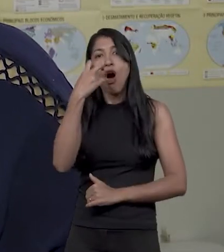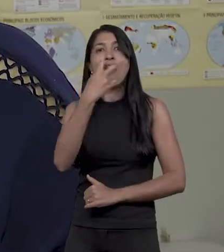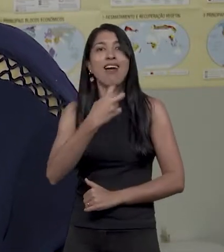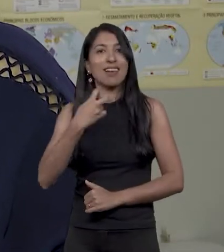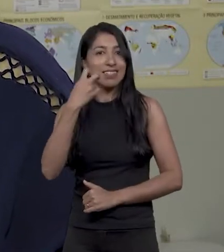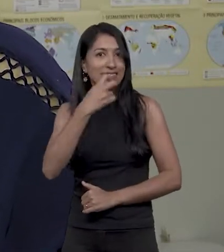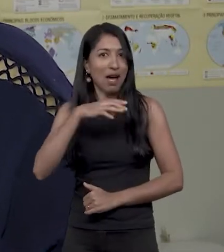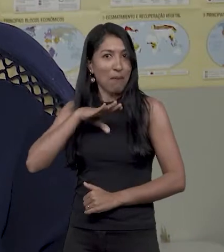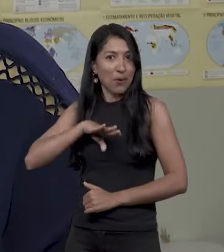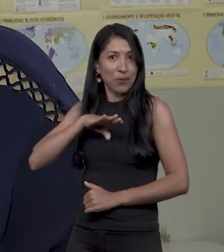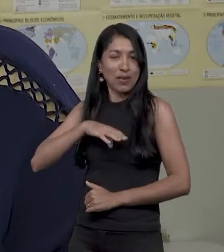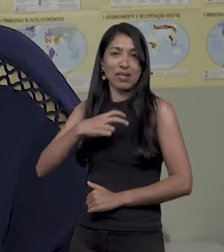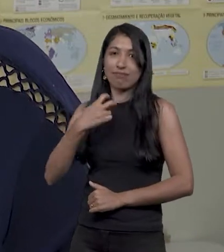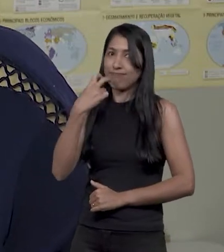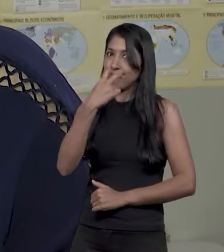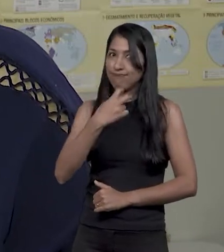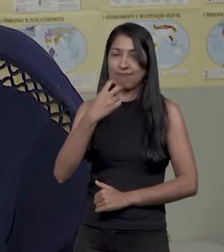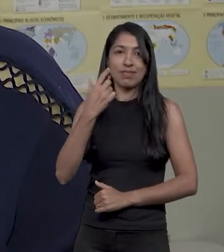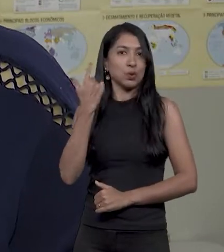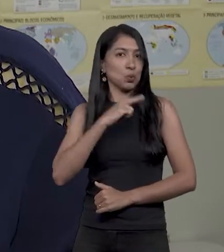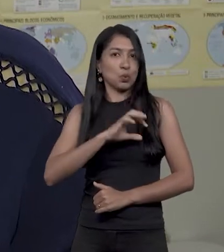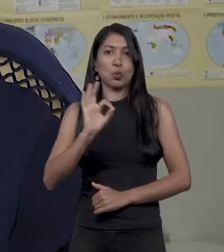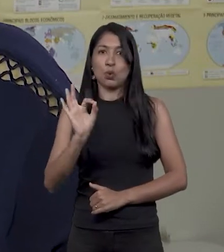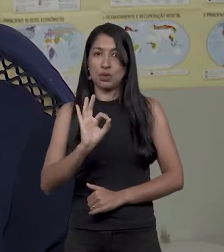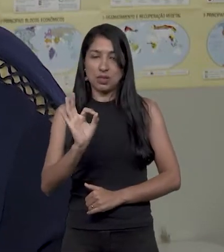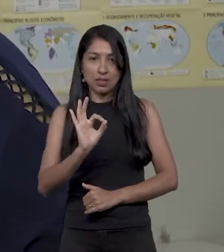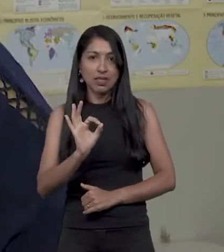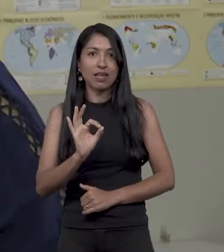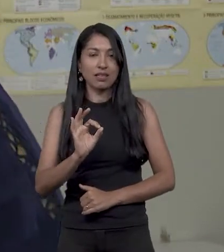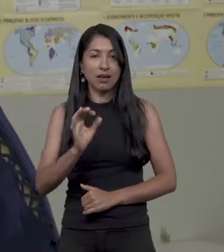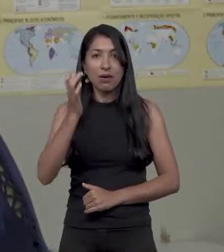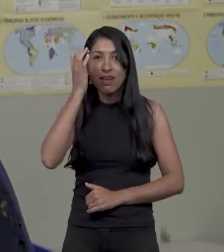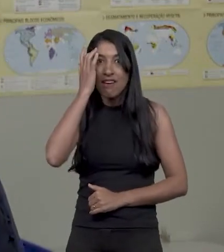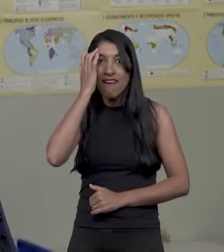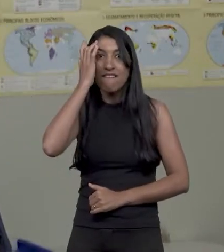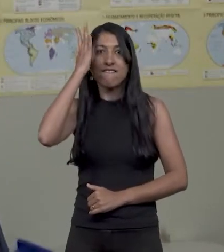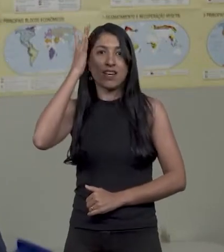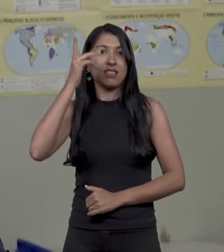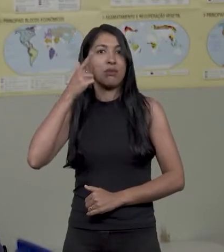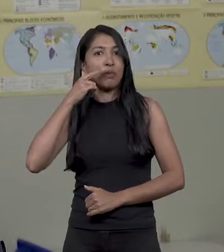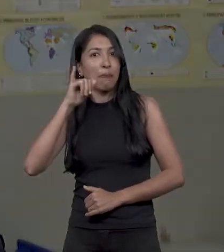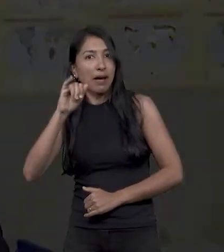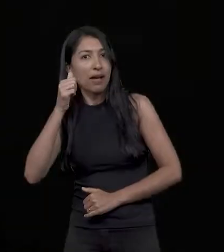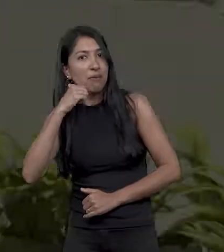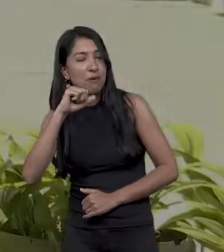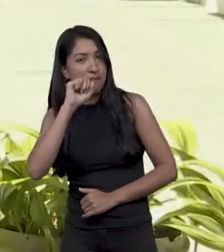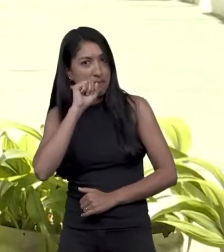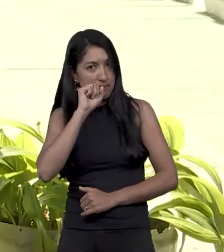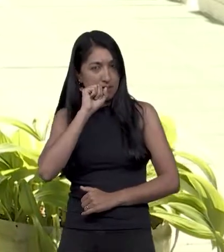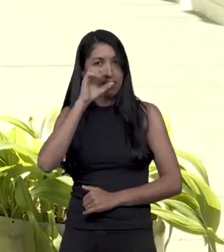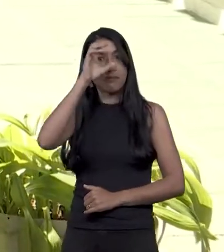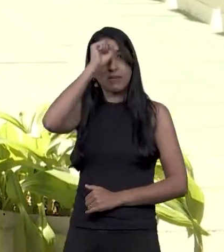oralizados e fazer leitura labial. Então é mais fácil para os pais aprenderem a língua de sinais.